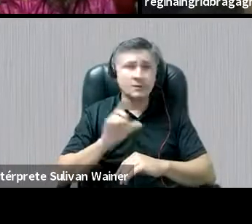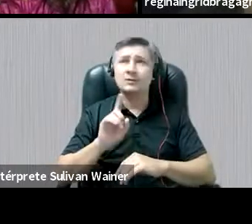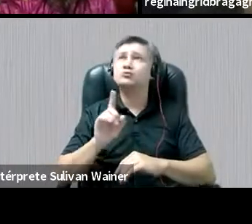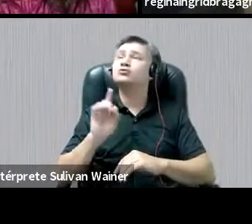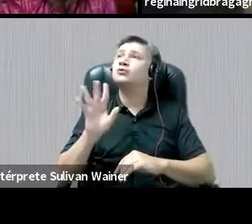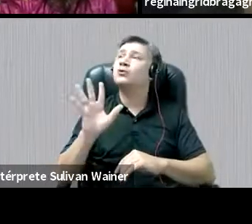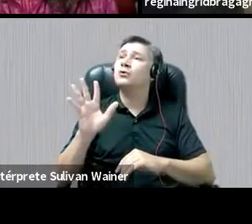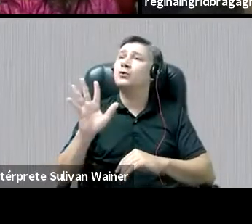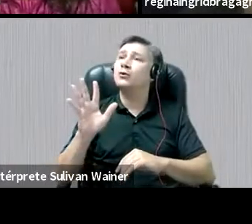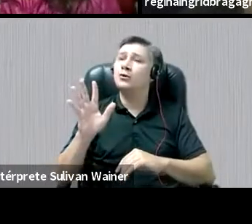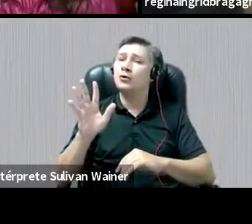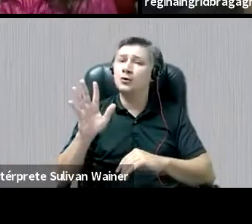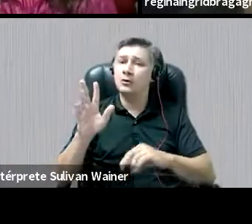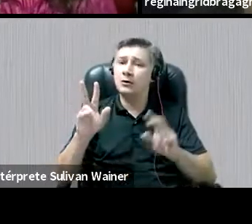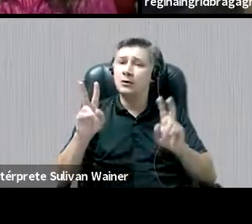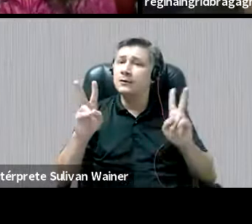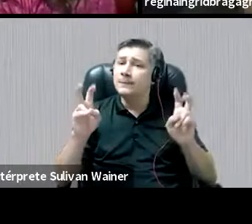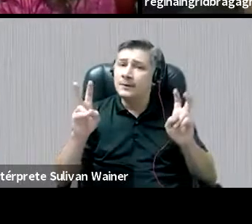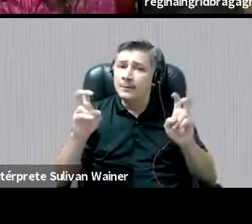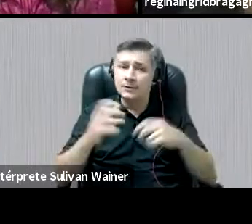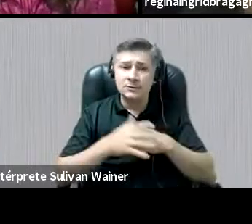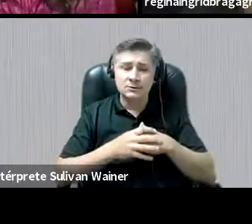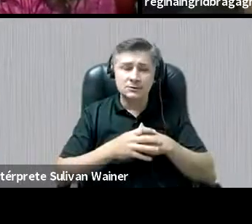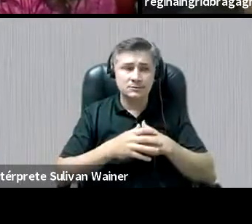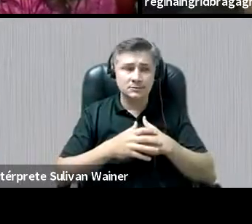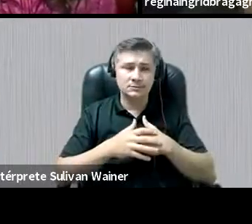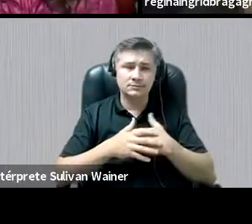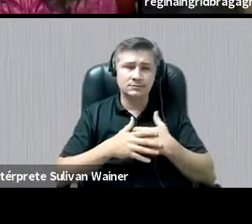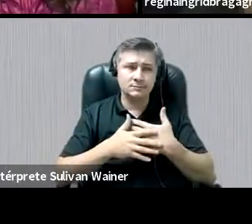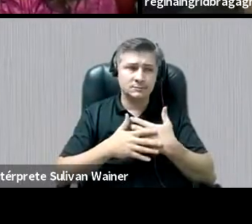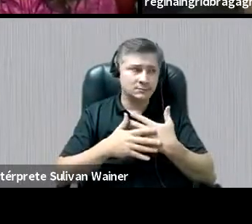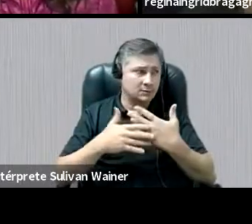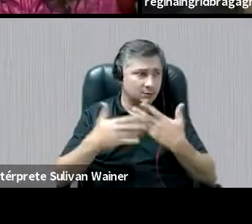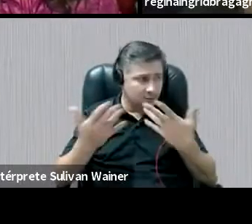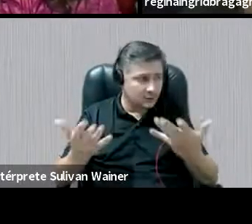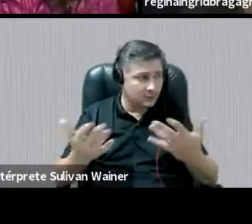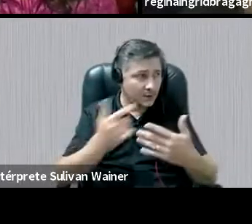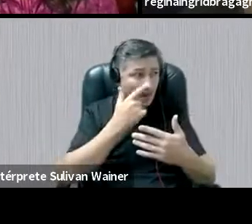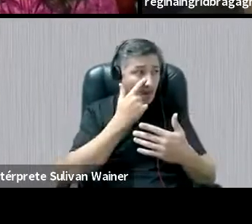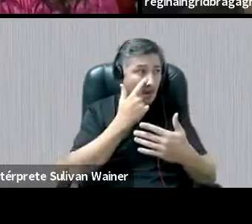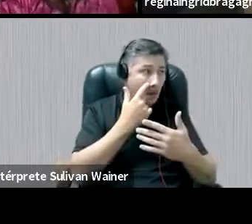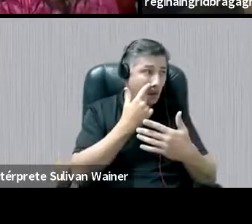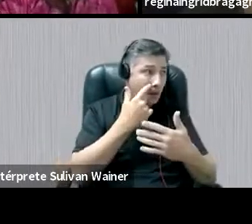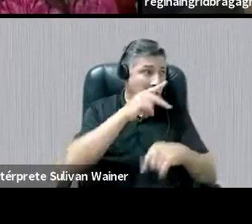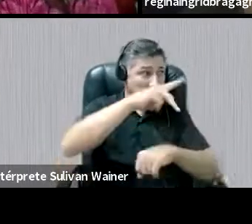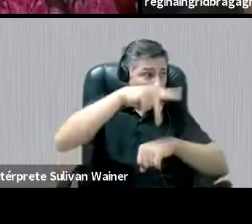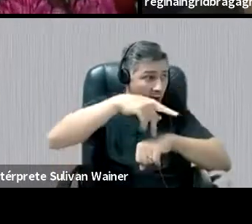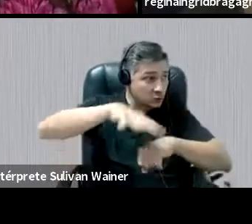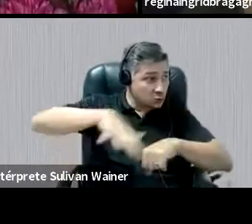mas, né? Para o nome das crianças do país, né?